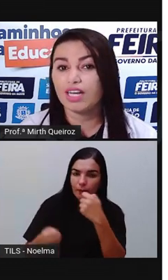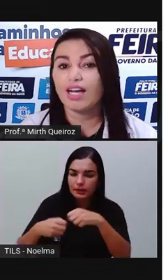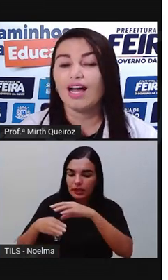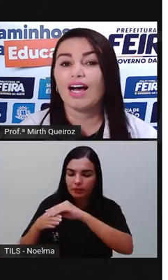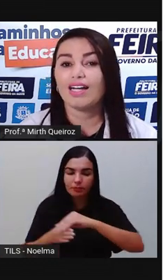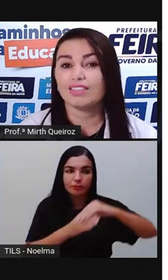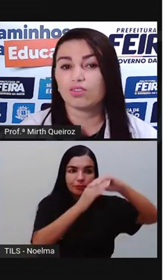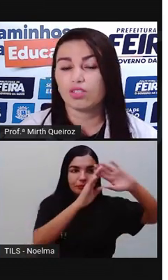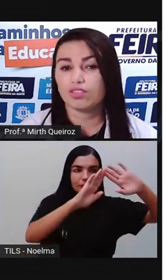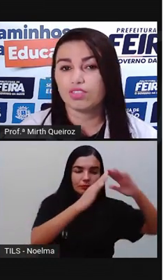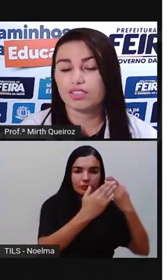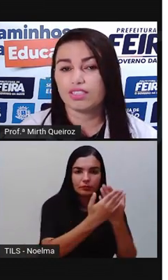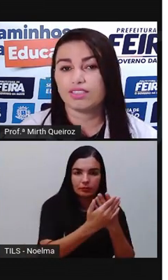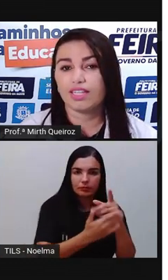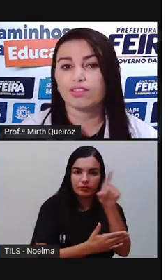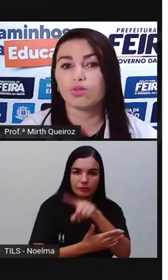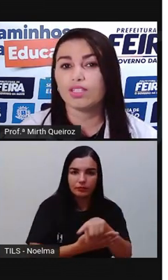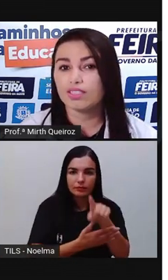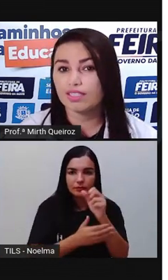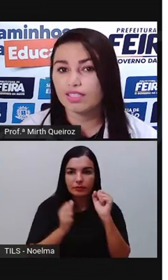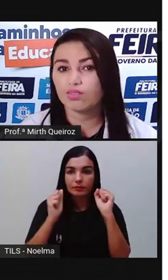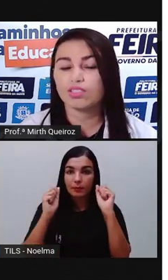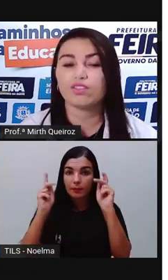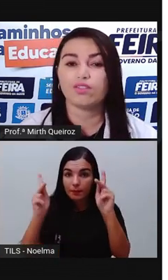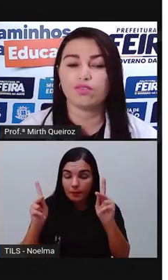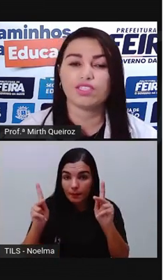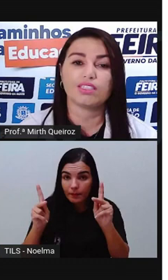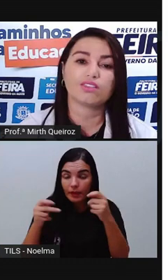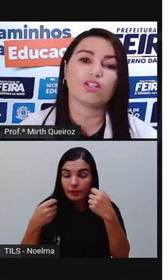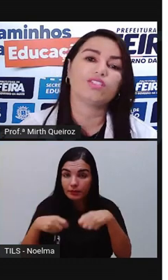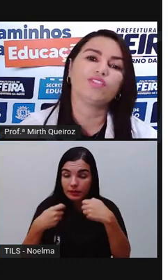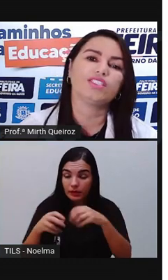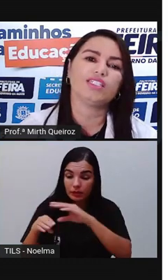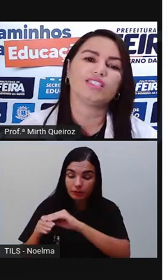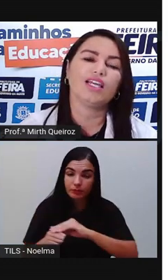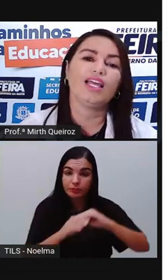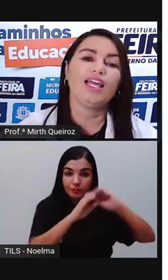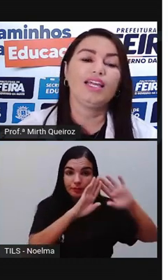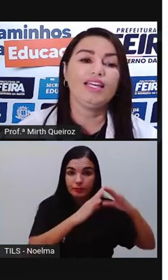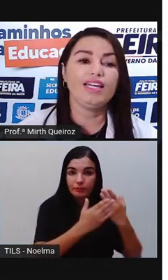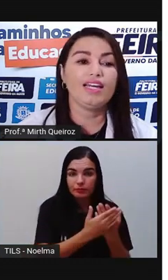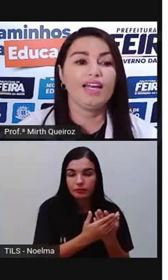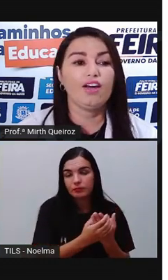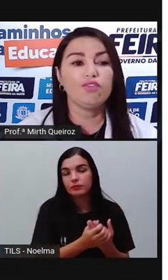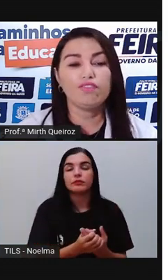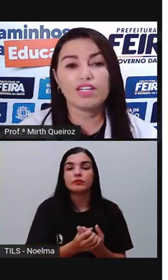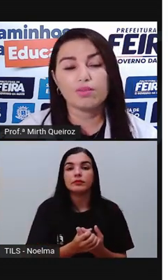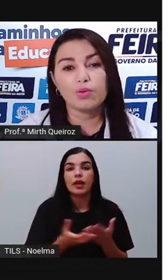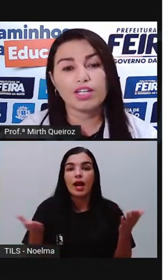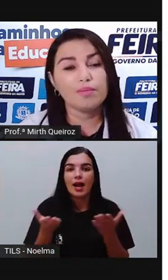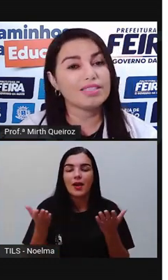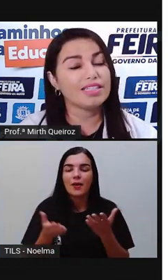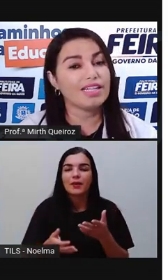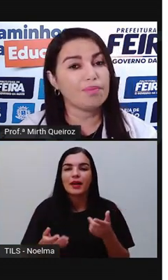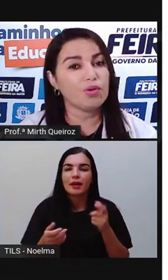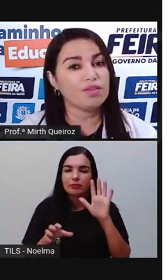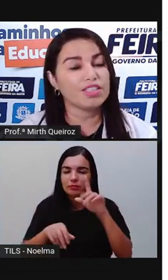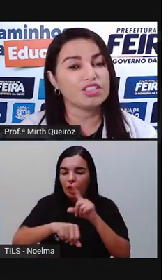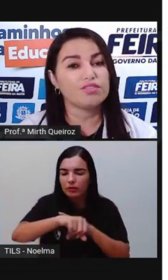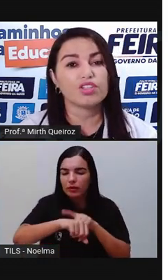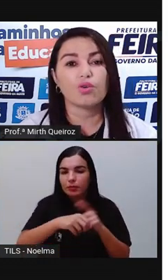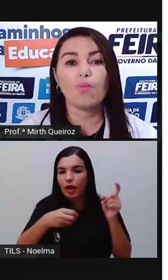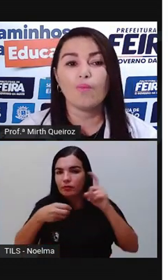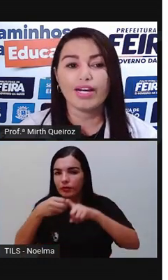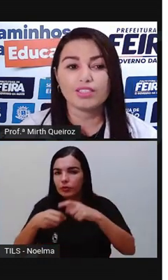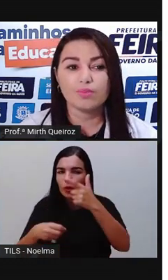devolvida às escolas de vocês, certo? Todas elas serão devolvidas às escolas de vocês. E eu vou ficando por aqui, mas daqui a pouquinho